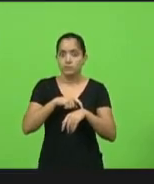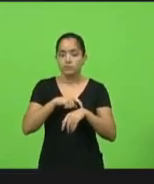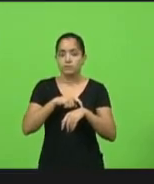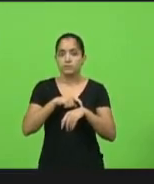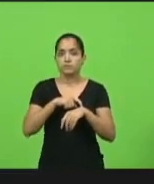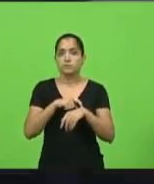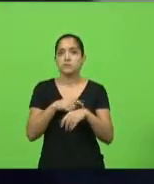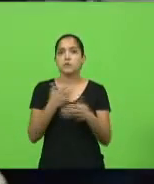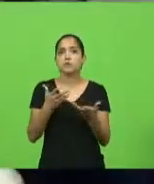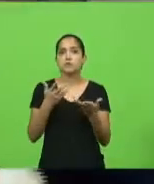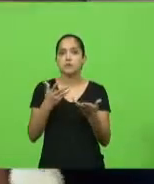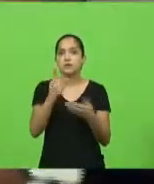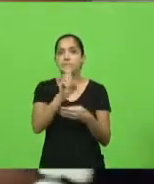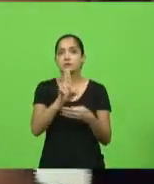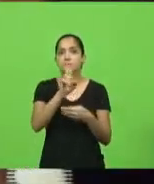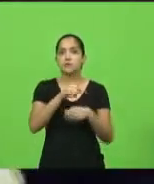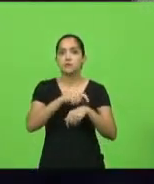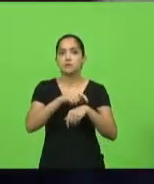também, deputado Fernando.